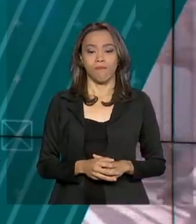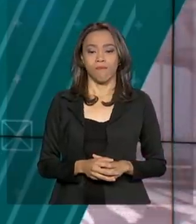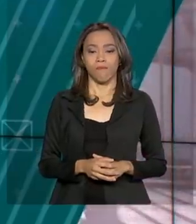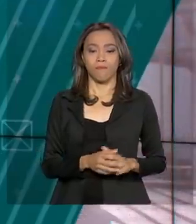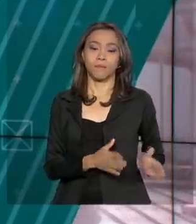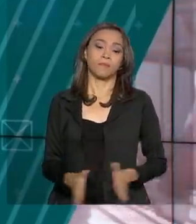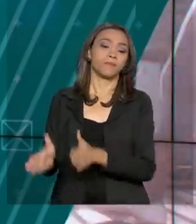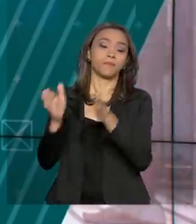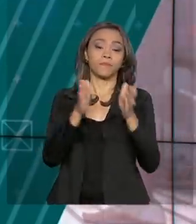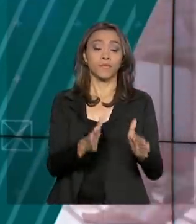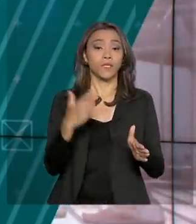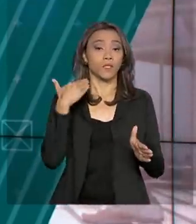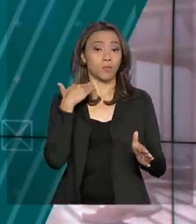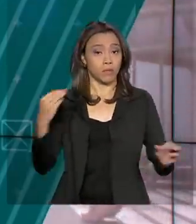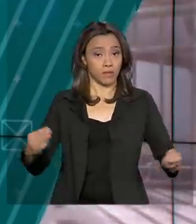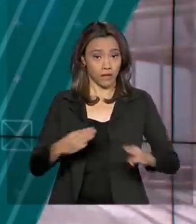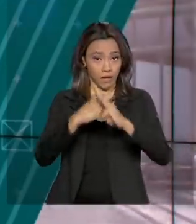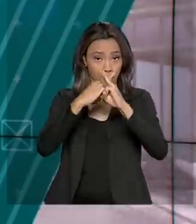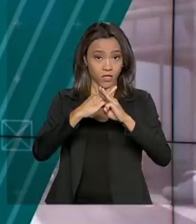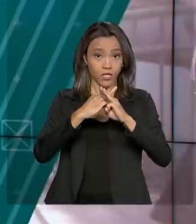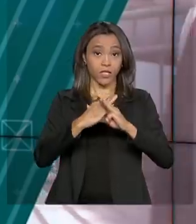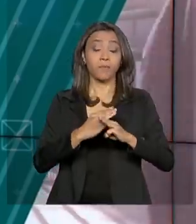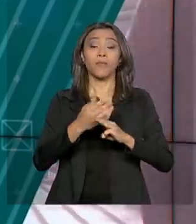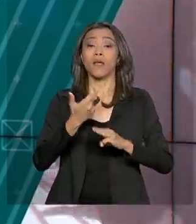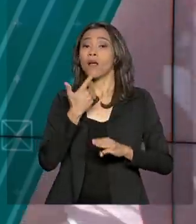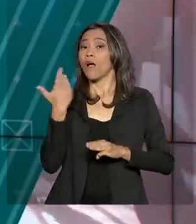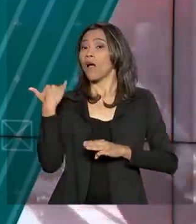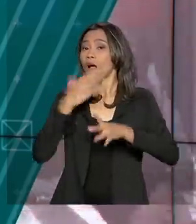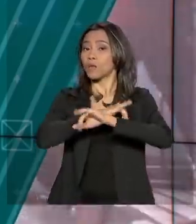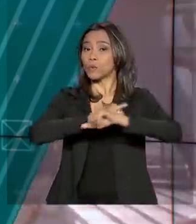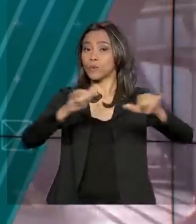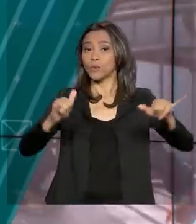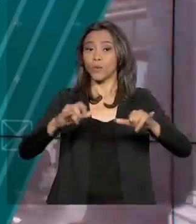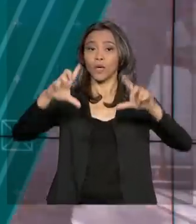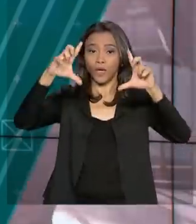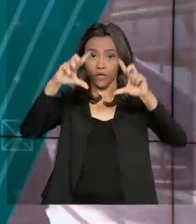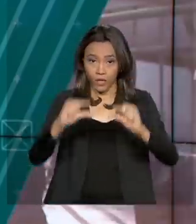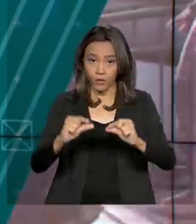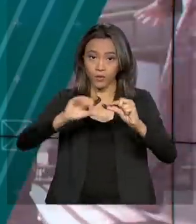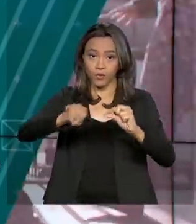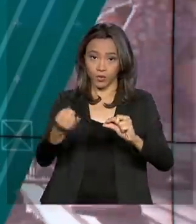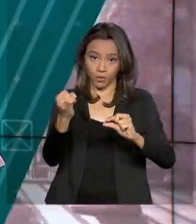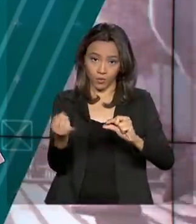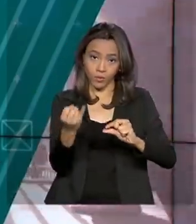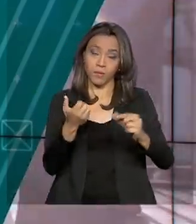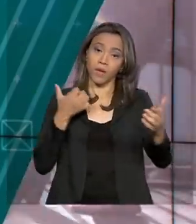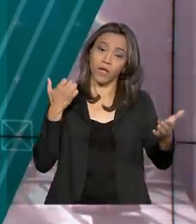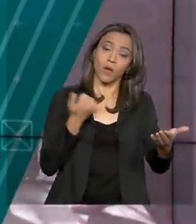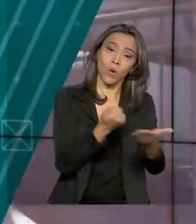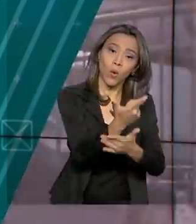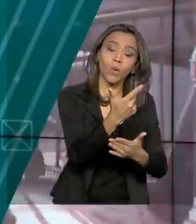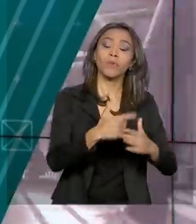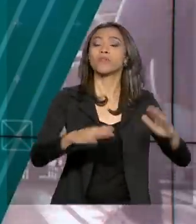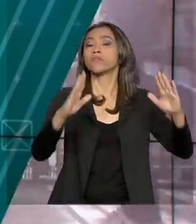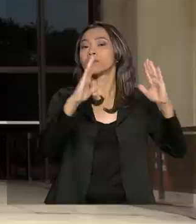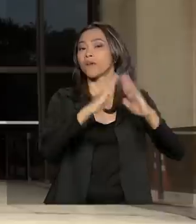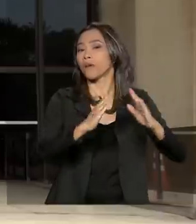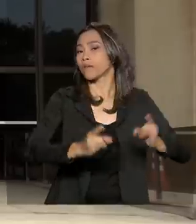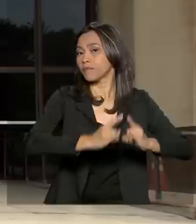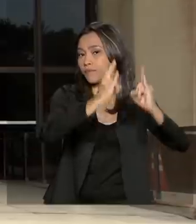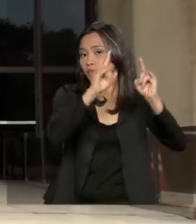E a Caixa Econômica Federal anunciou a queda nos juros para compra de imóveis e também para empréstimos.